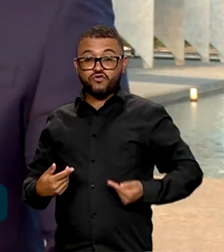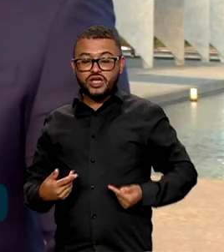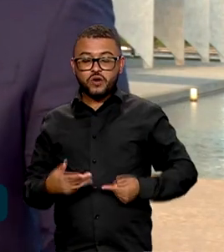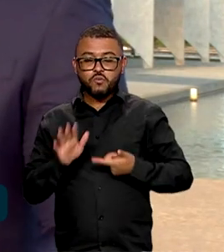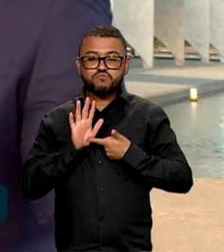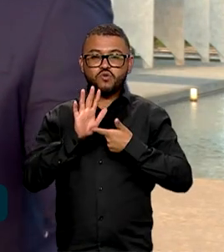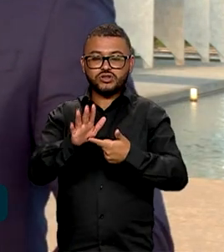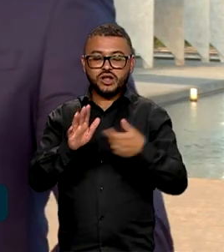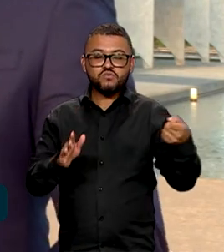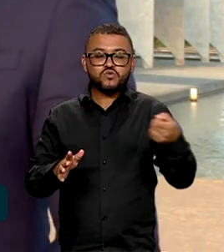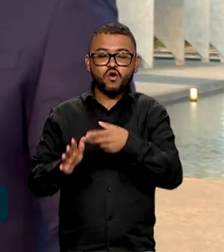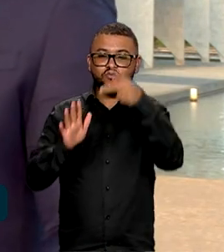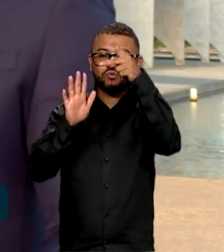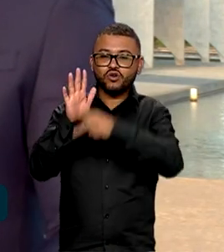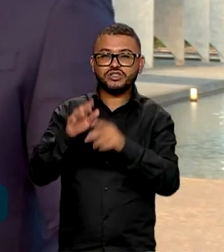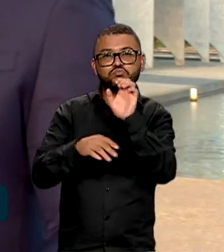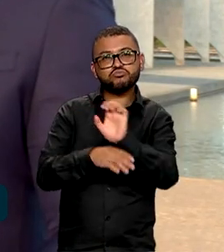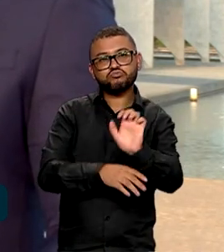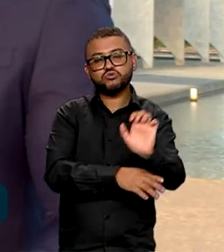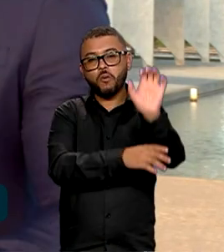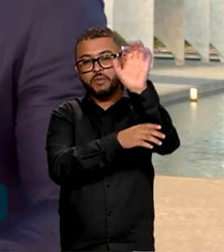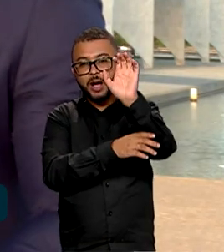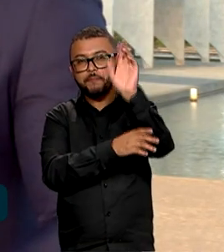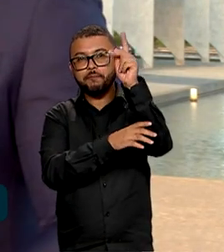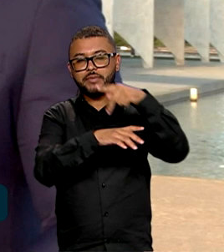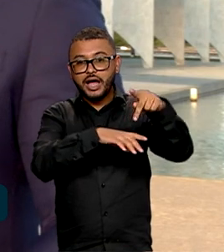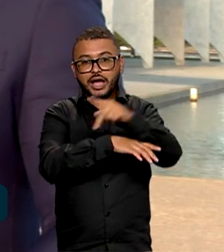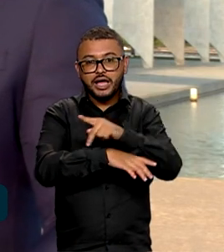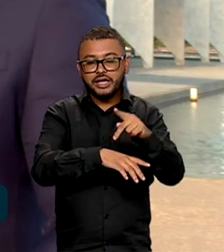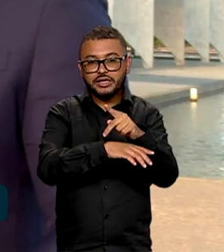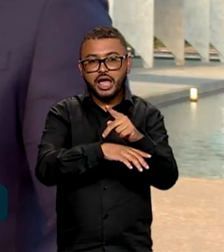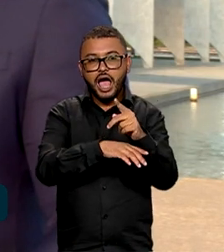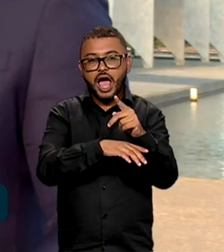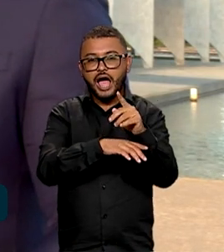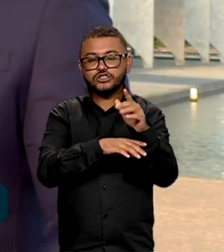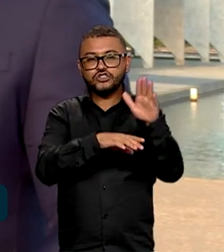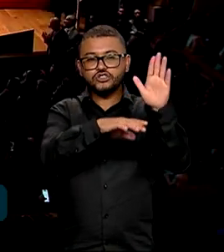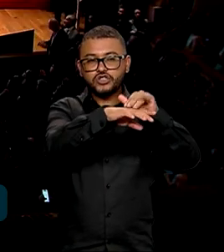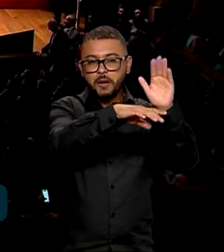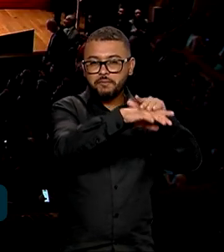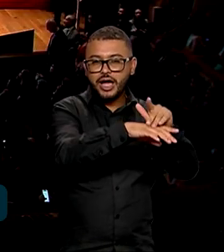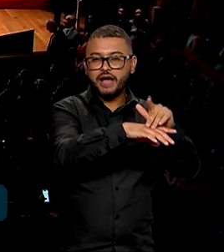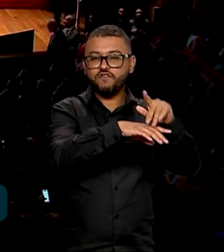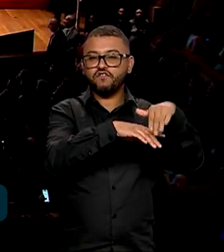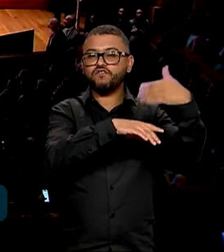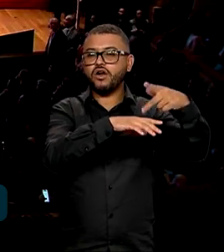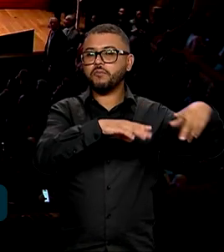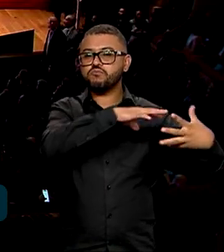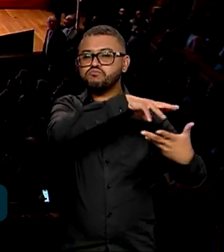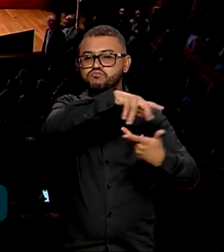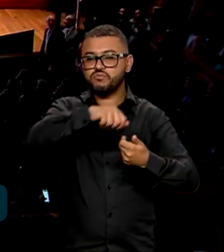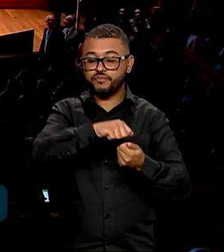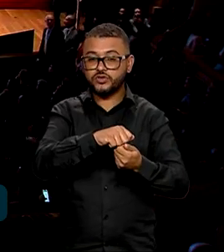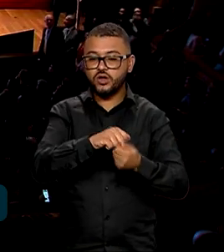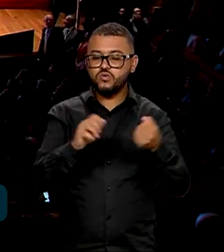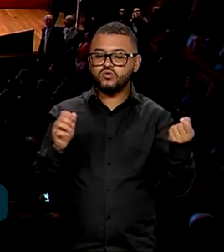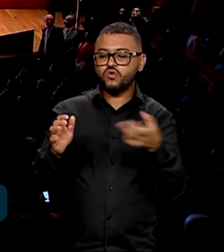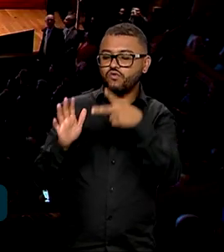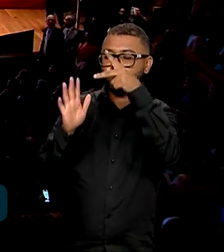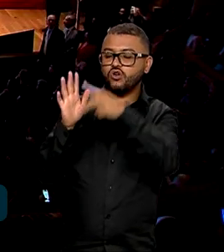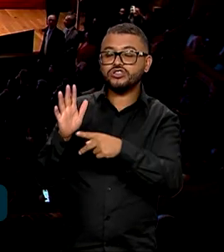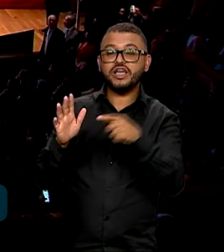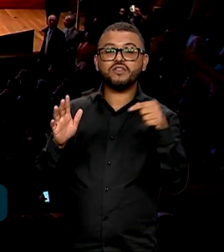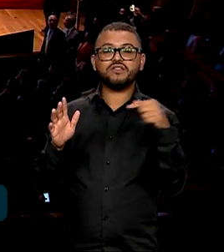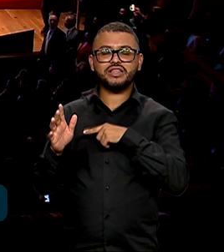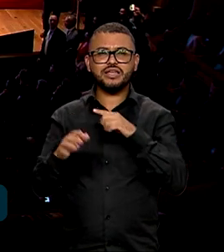o novo PAC em todos os estados brasileiros e atrair investimentos internacionais. Esse PAC será lançado em